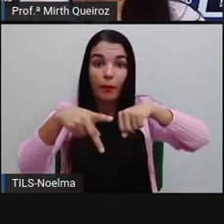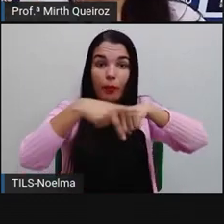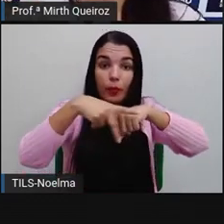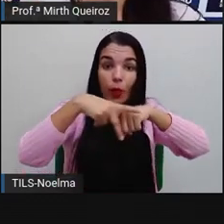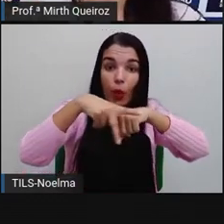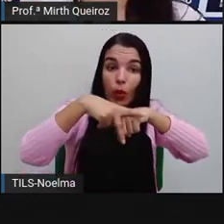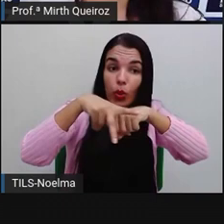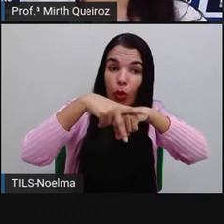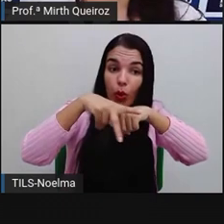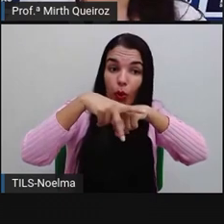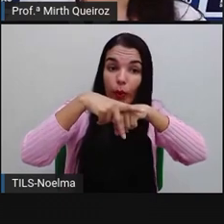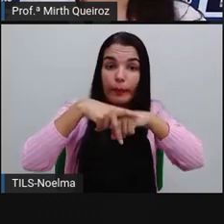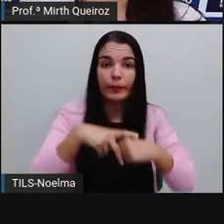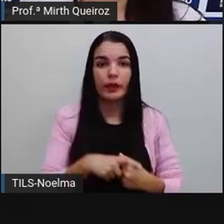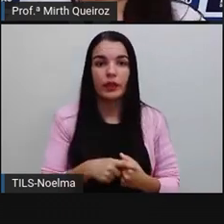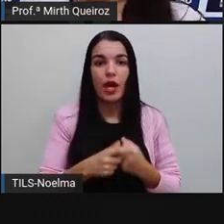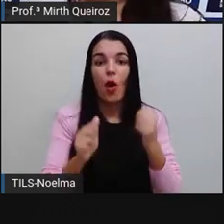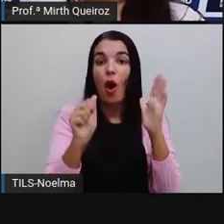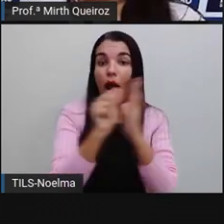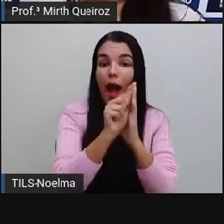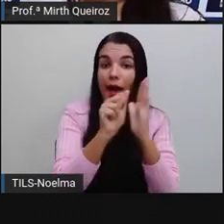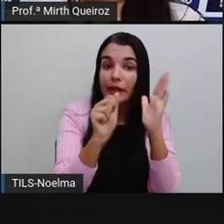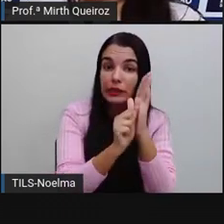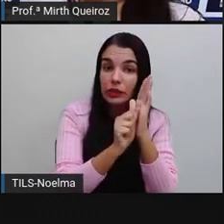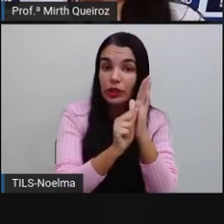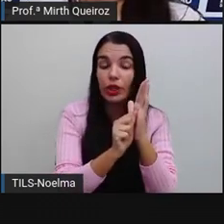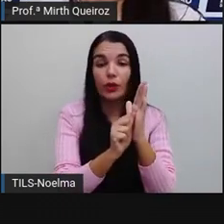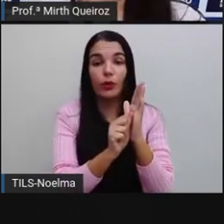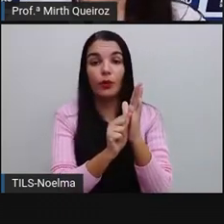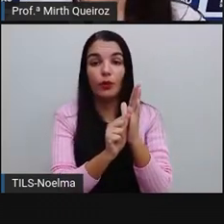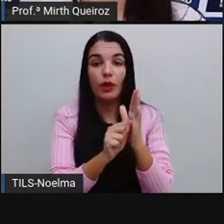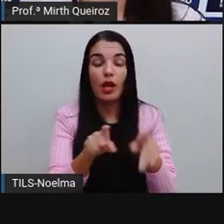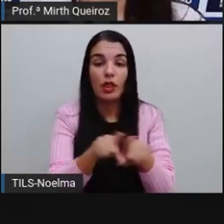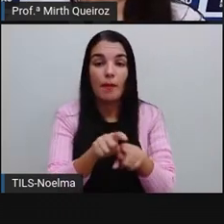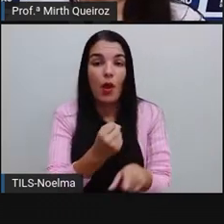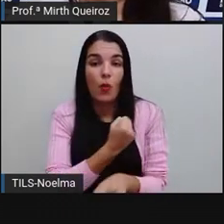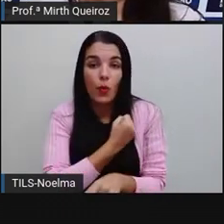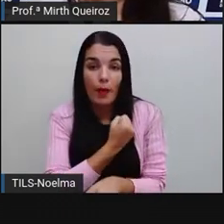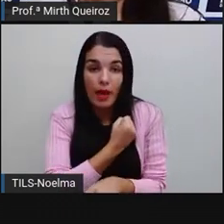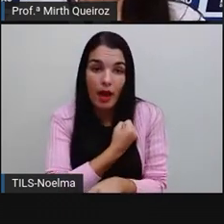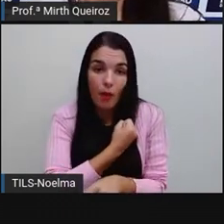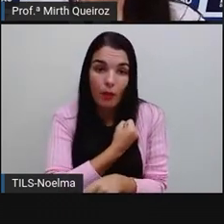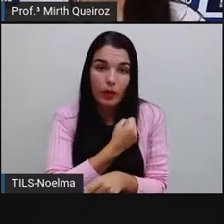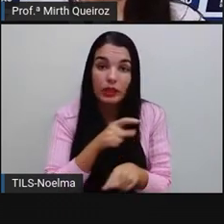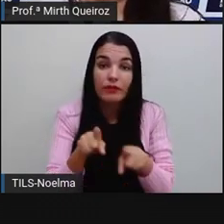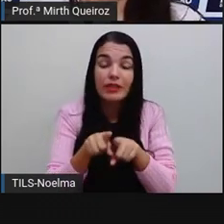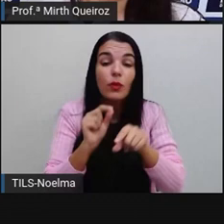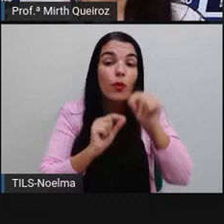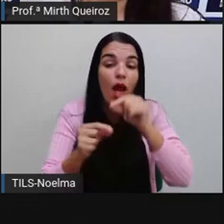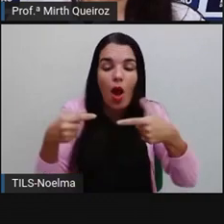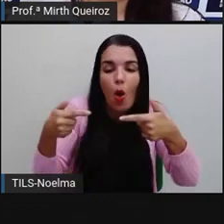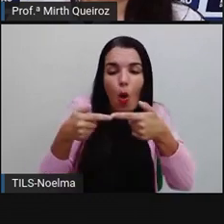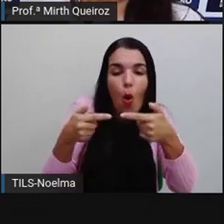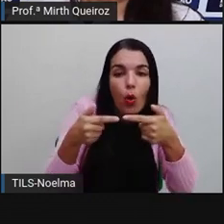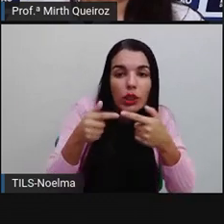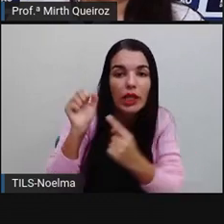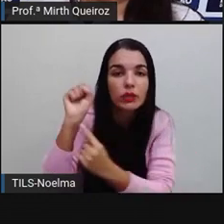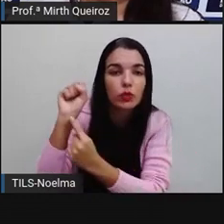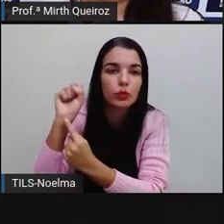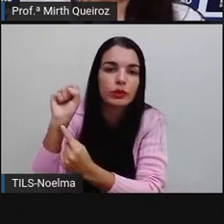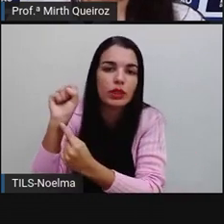O artigo e o numeral concordam com o